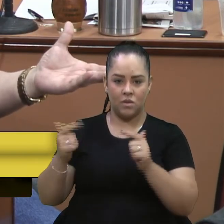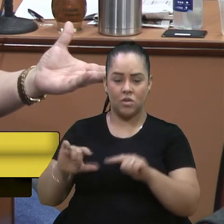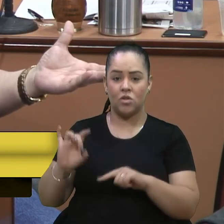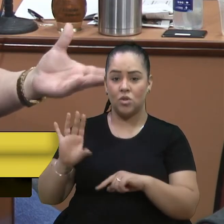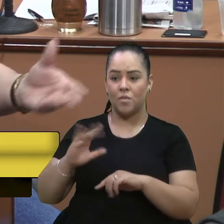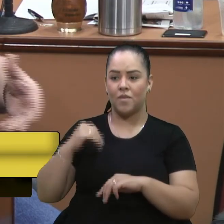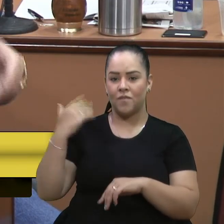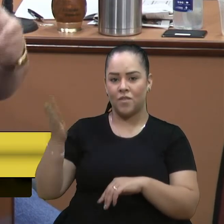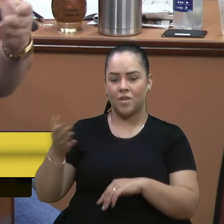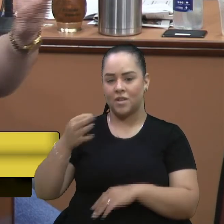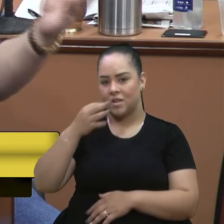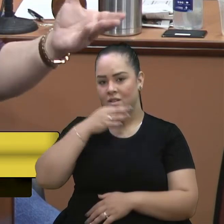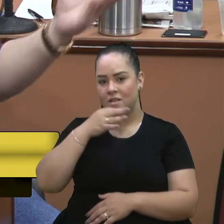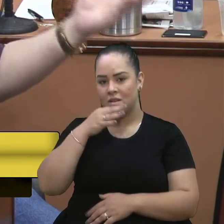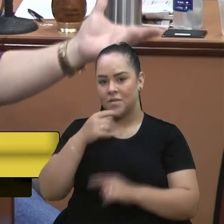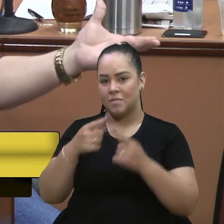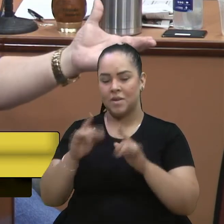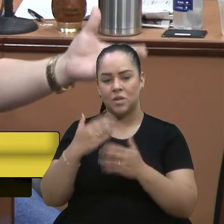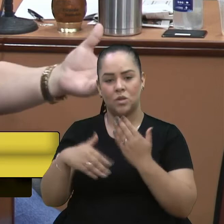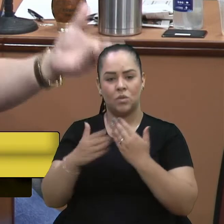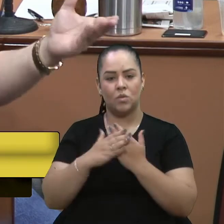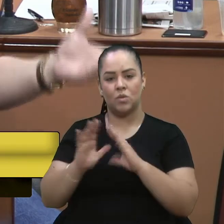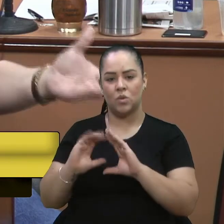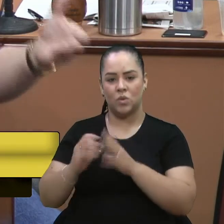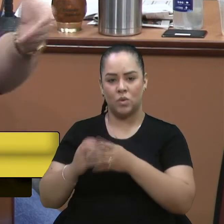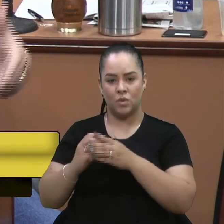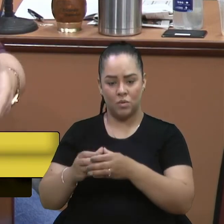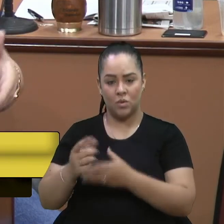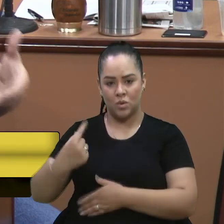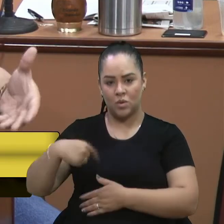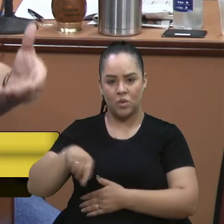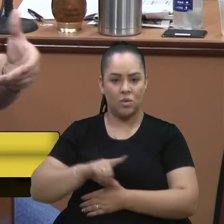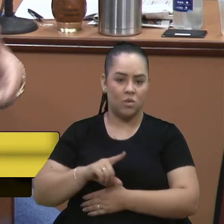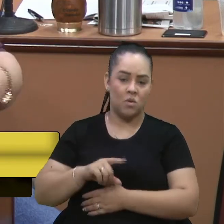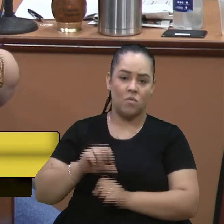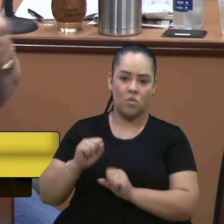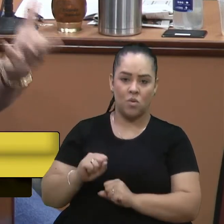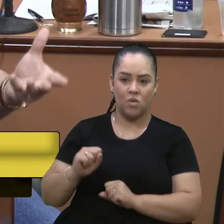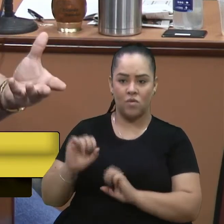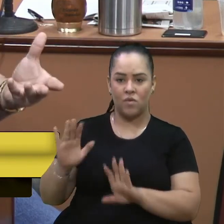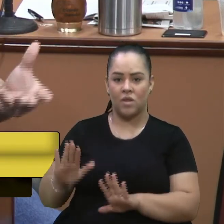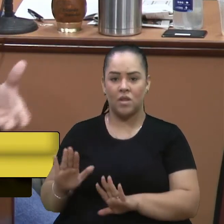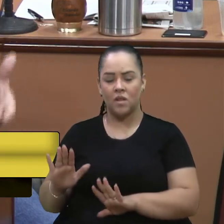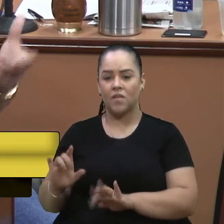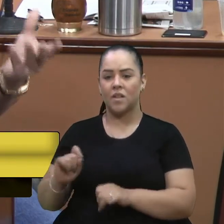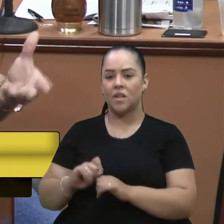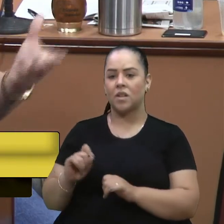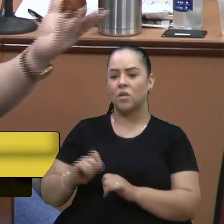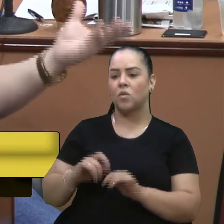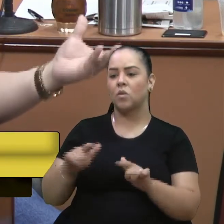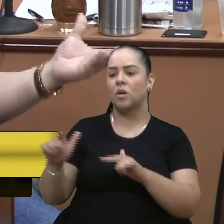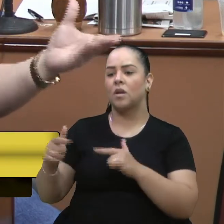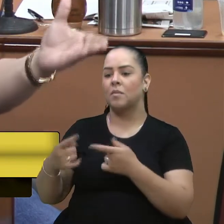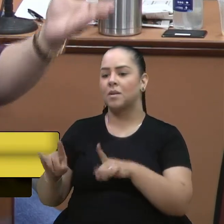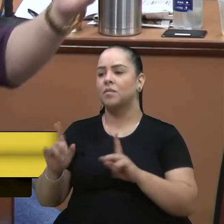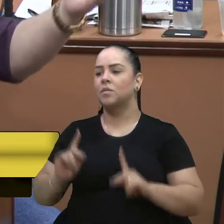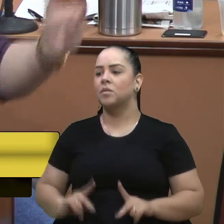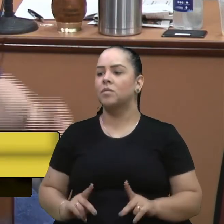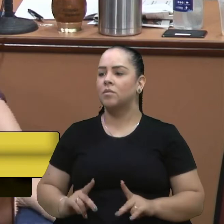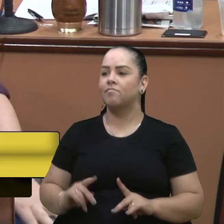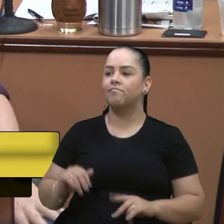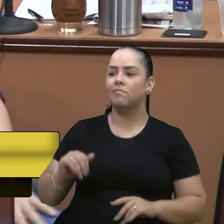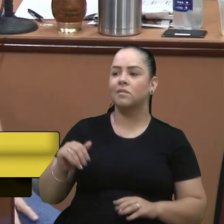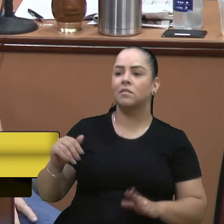sabe mas tudo questão turística então nós poderíamos ficar aqui fazendo esses roteiros mas as pessoas acabam saindo porque